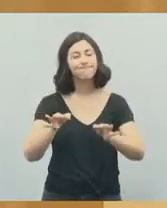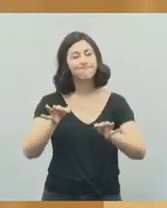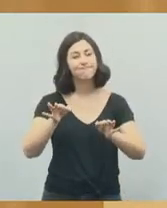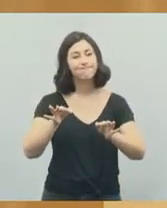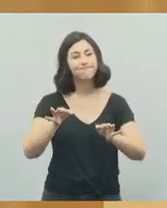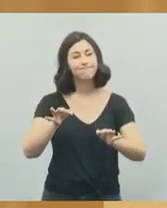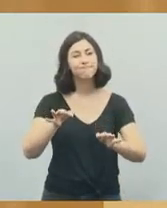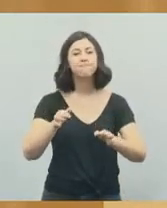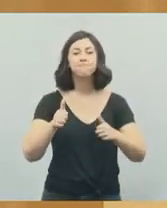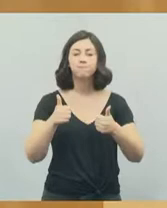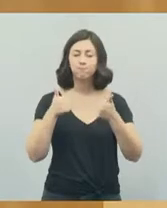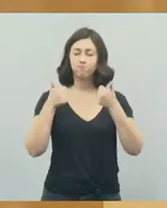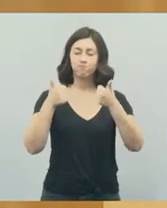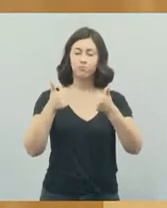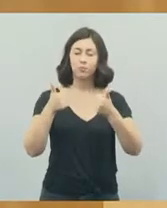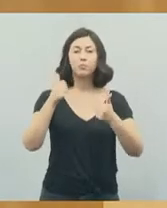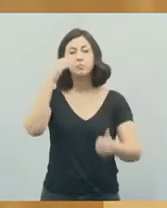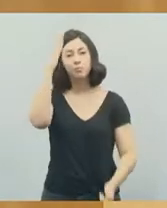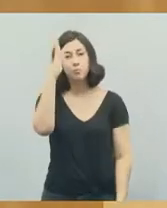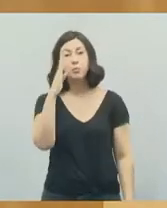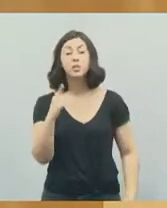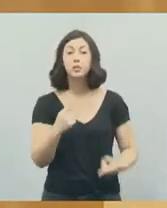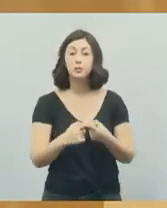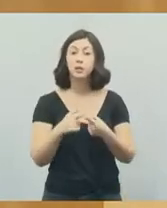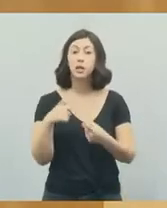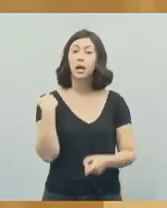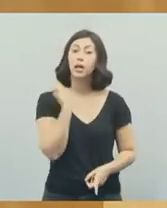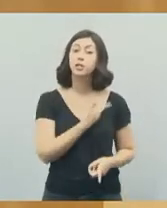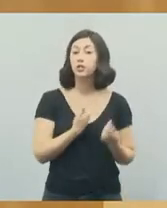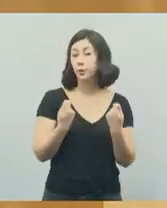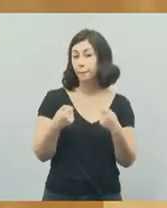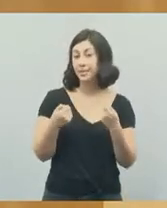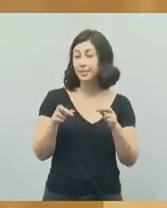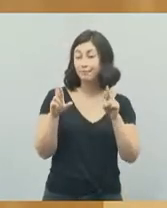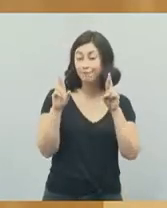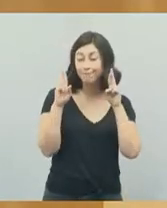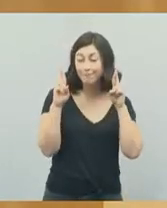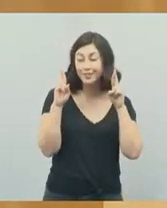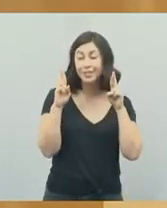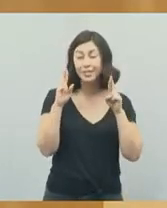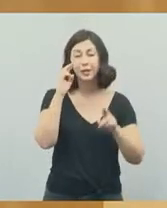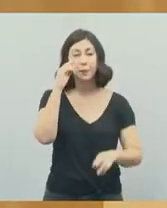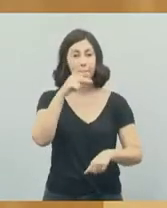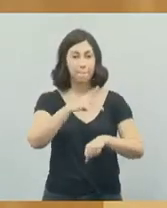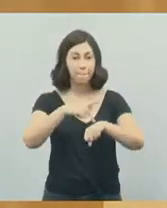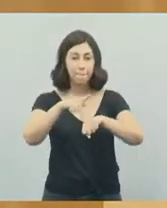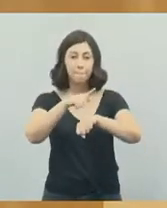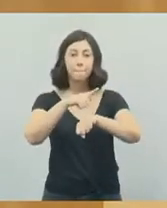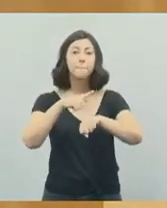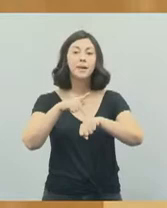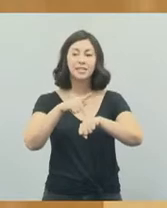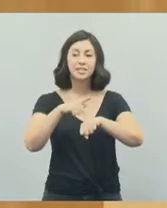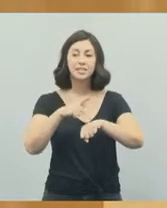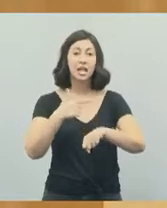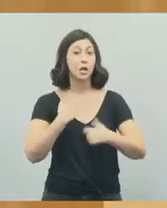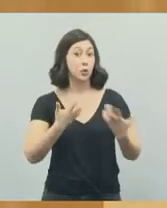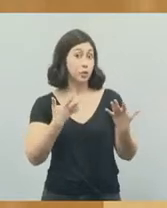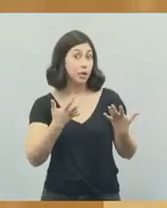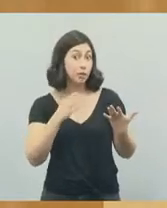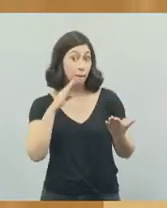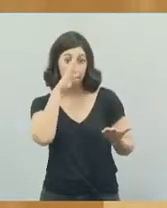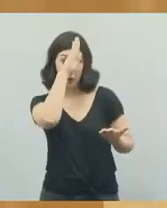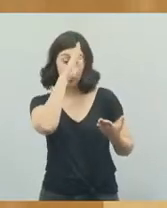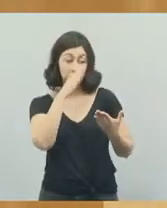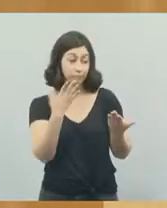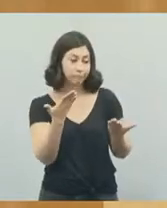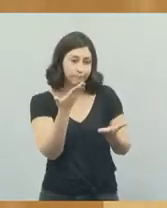sucesso, pelo Brasil, porque temos que torcer, pelo nosso país, torcer para que o Bolsonaro ganhasse,